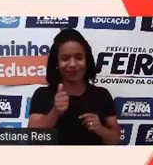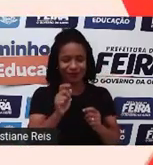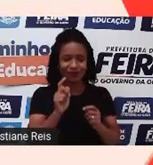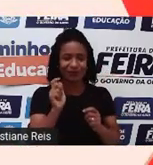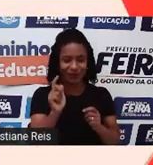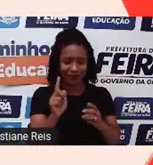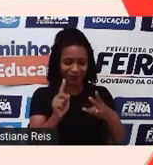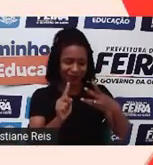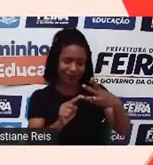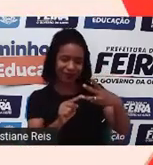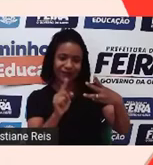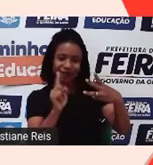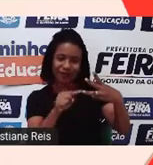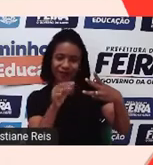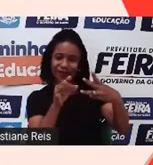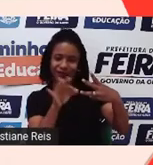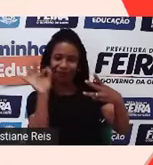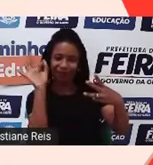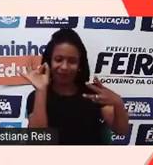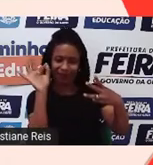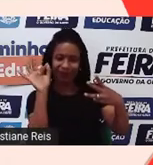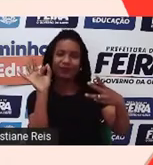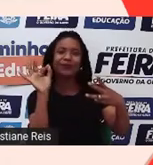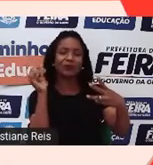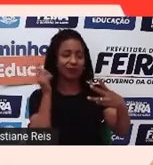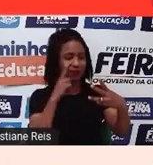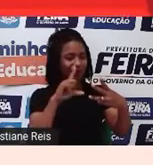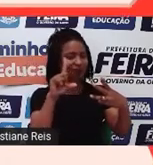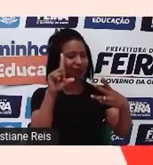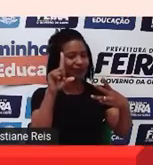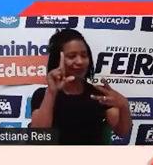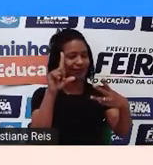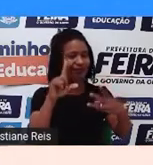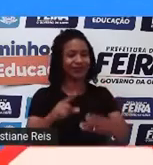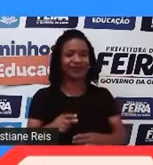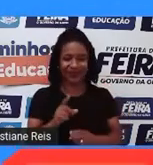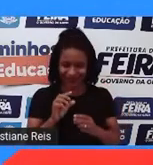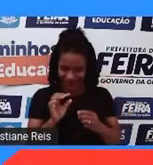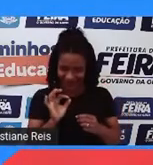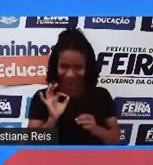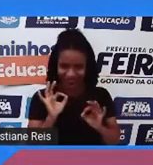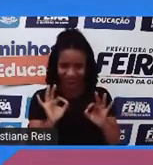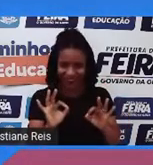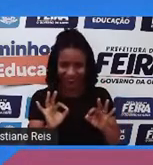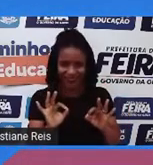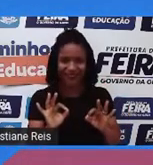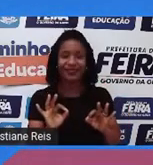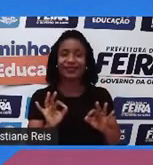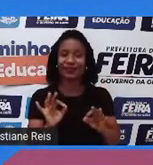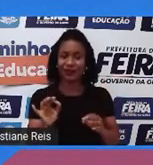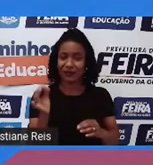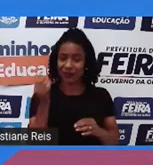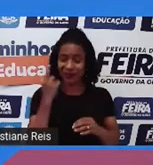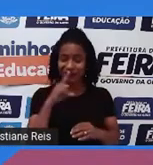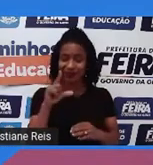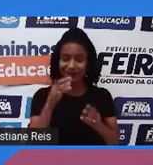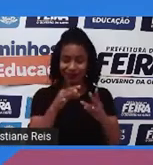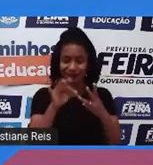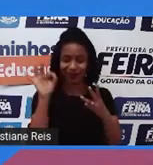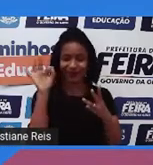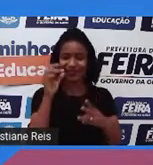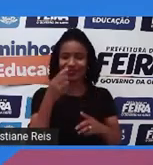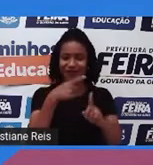consiga se sair ileso dessa situação. Ok? Então, mais uma vez, nós acertamos e